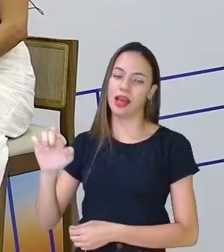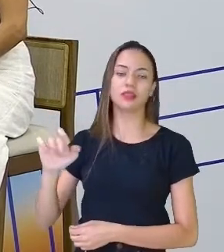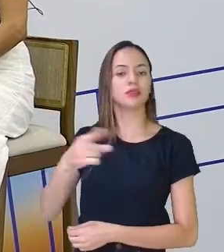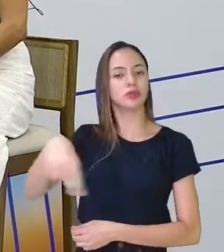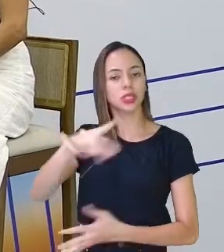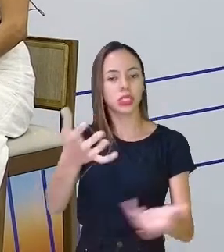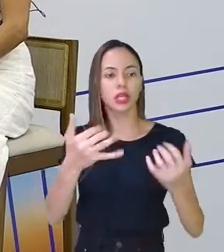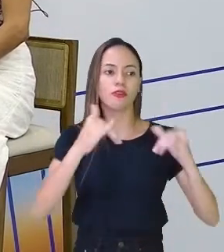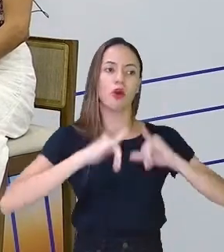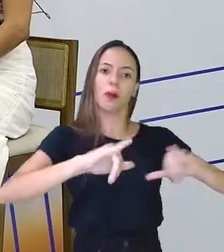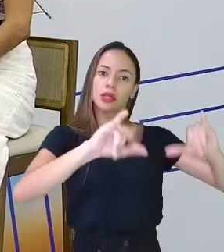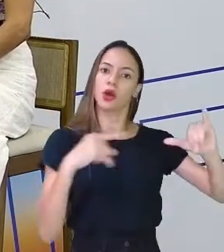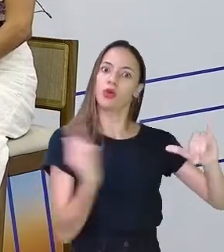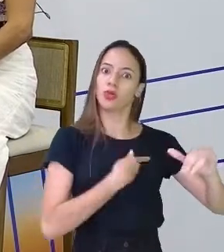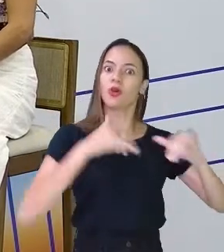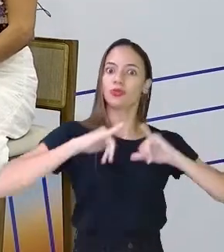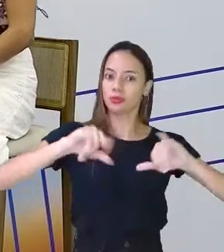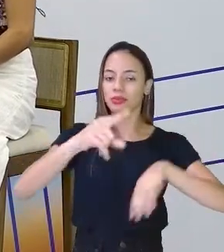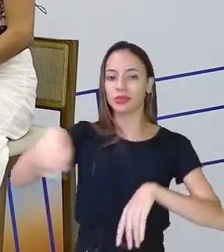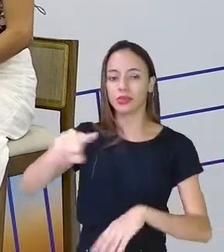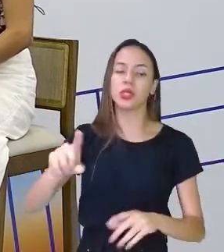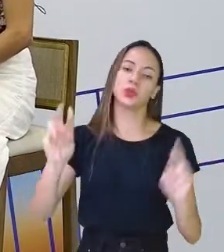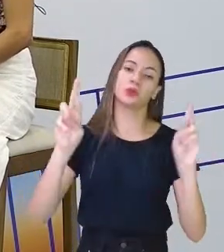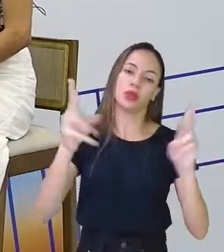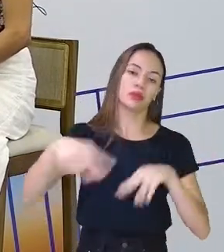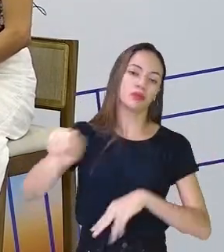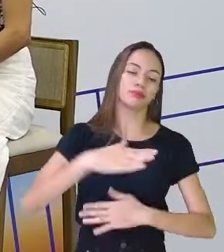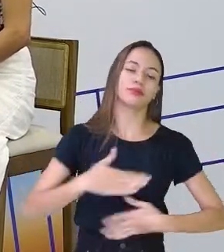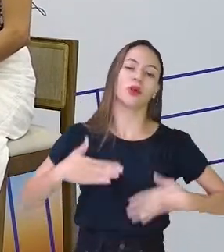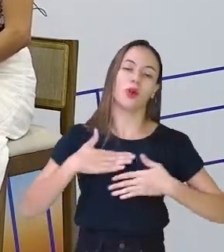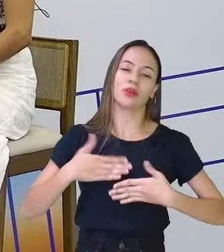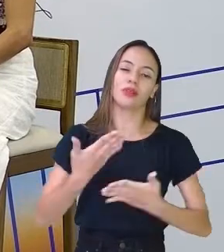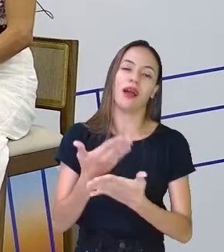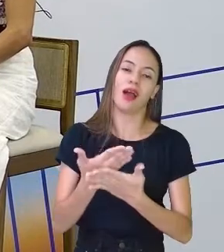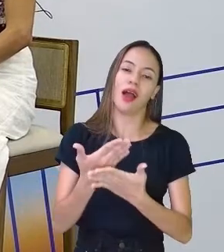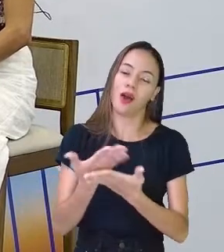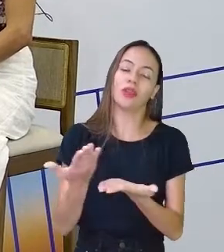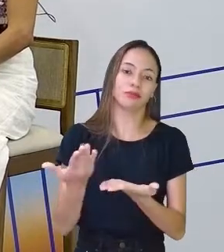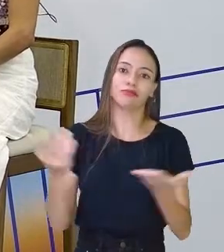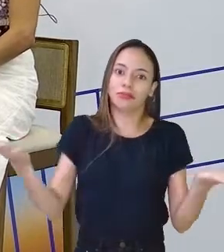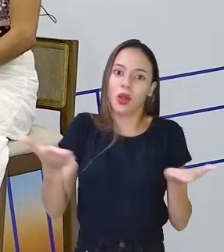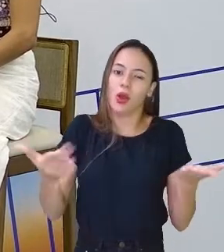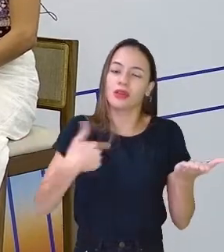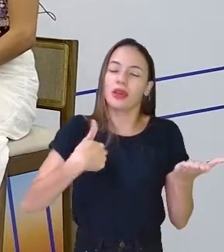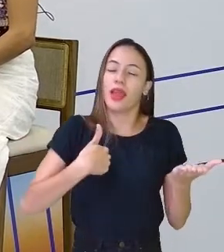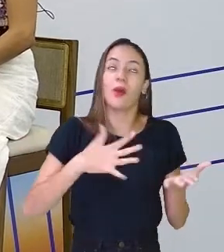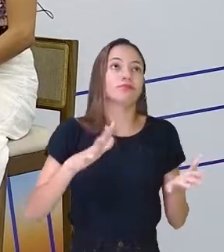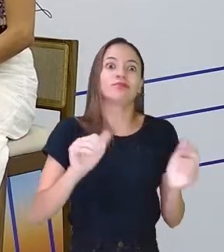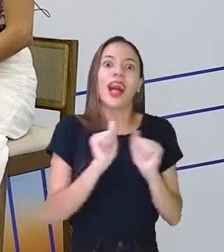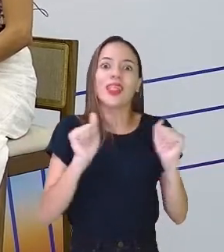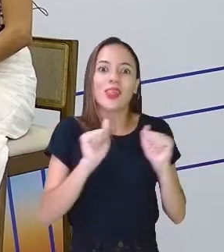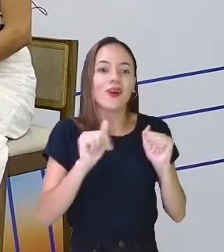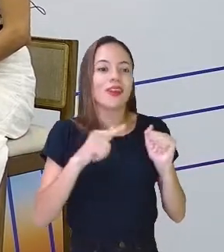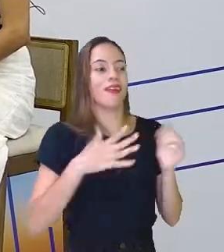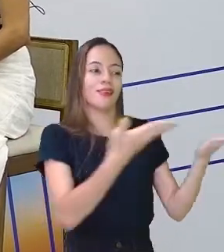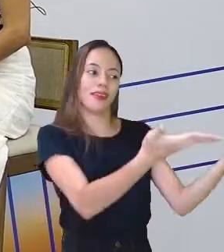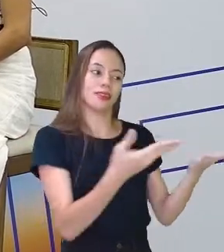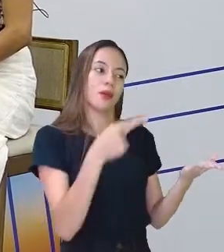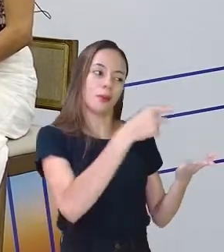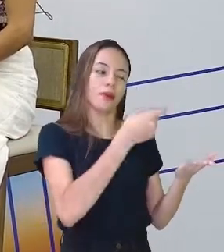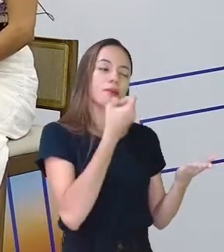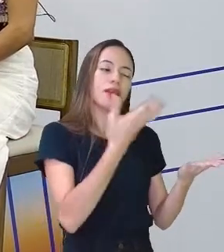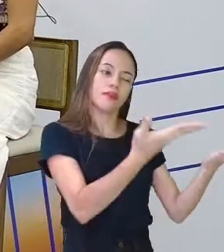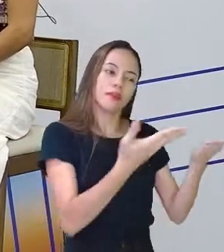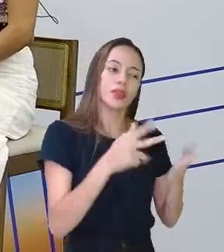pra vocês. Olha, eu espero que vocês tenham gostado da nossa aula de hoje. Eu amei. Amei receber nosso convidado. Obrigado. professor.